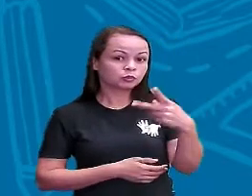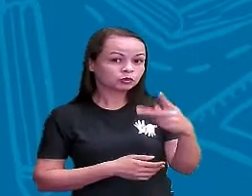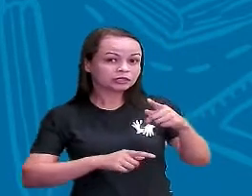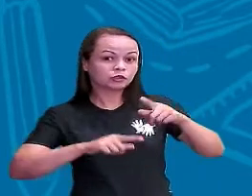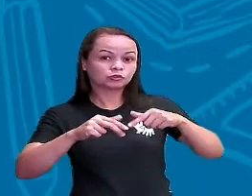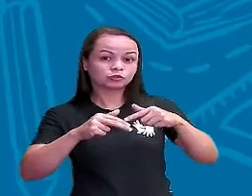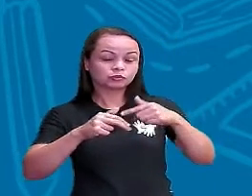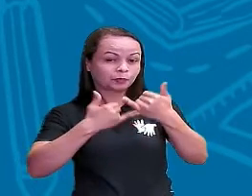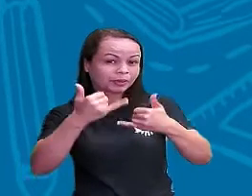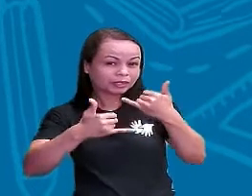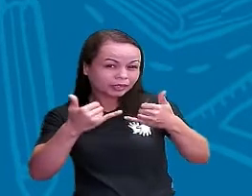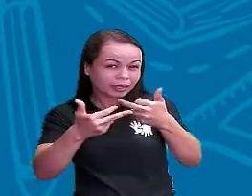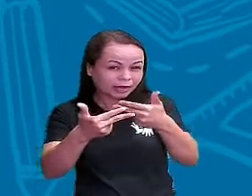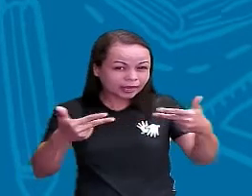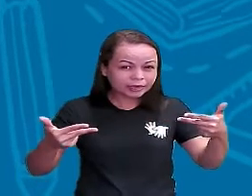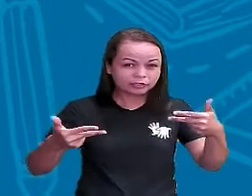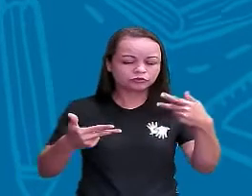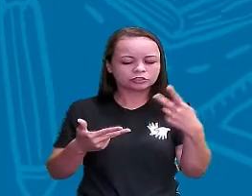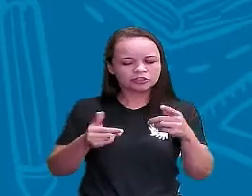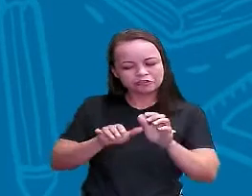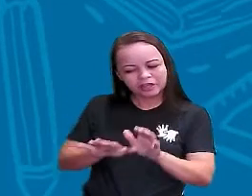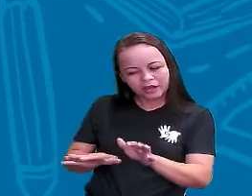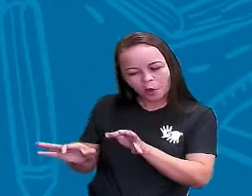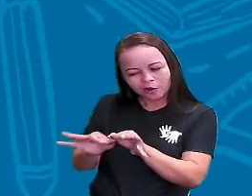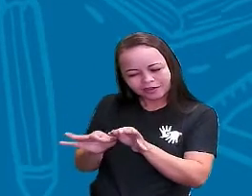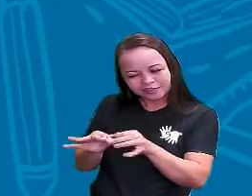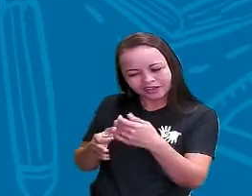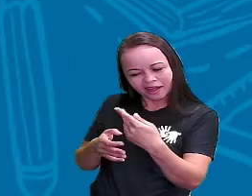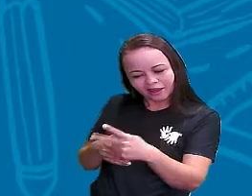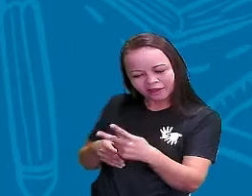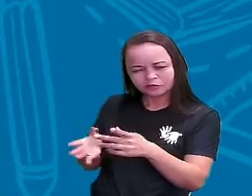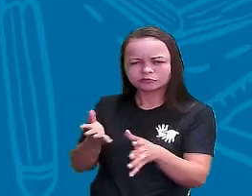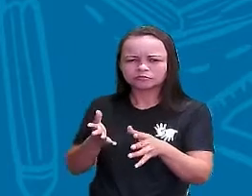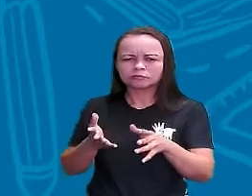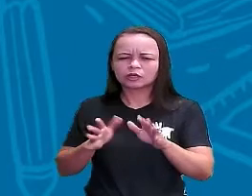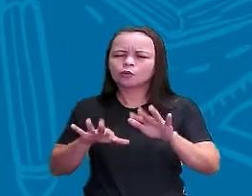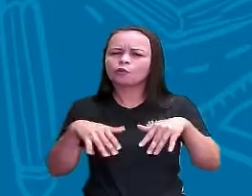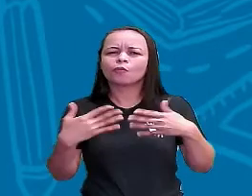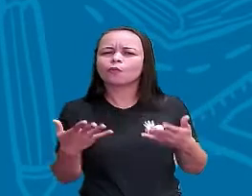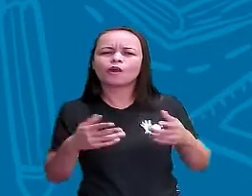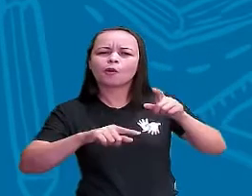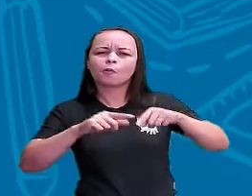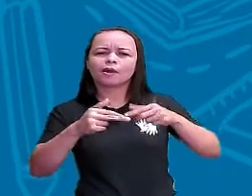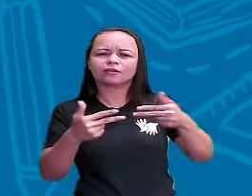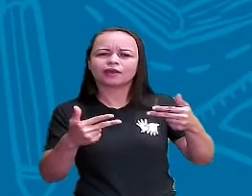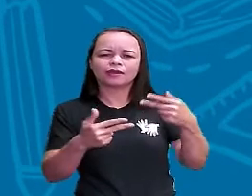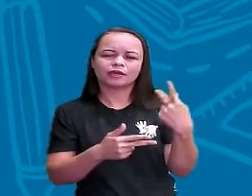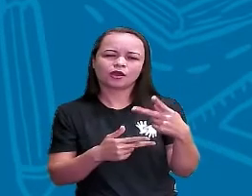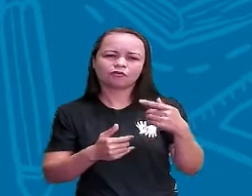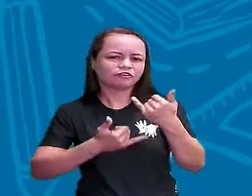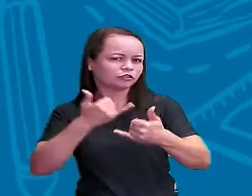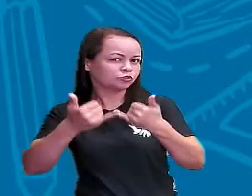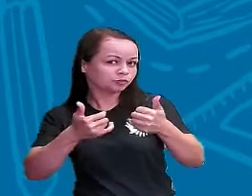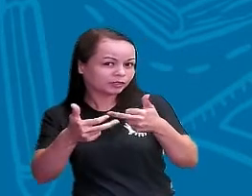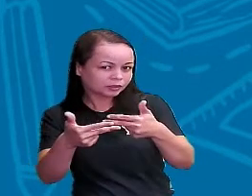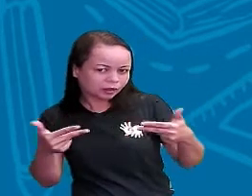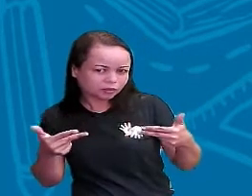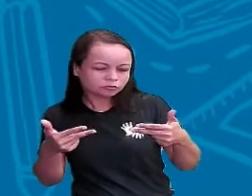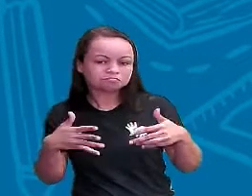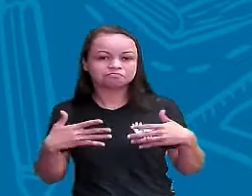Que fica ali, no seu cantinho Onde você guarda seus brinquedos Que material é feito aqueles brinquedos?